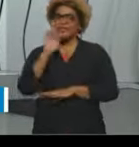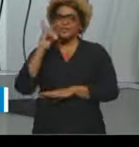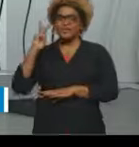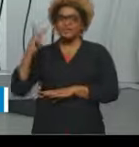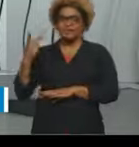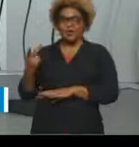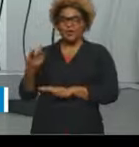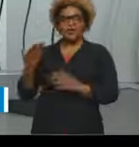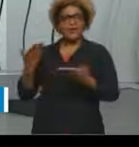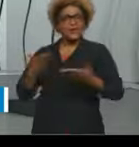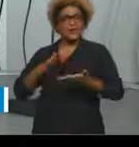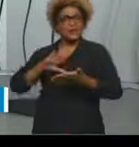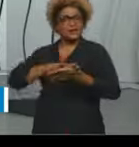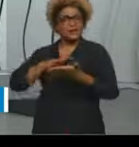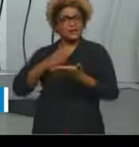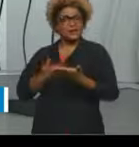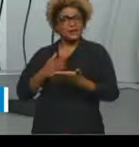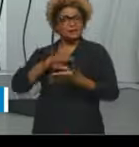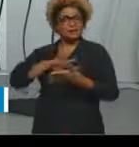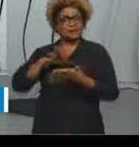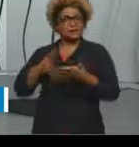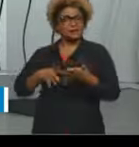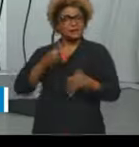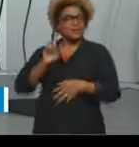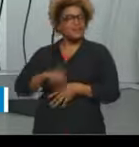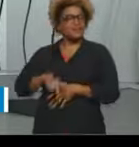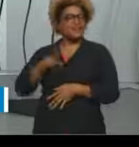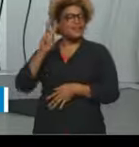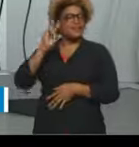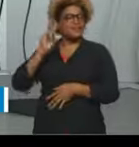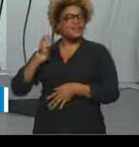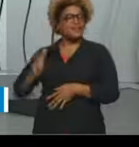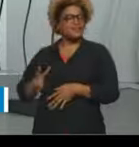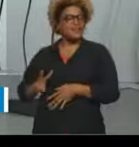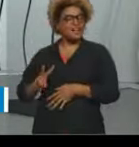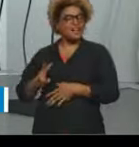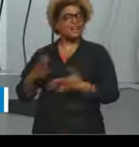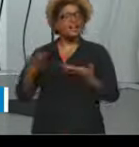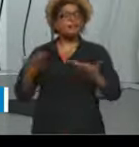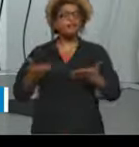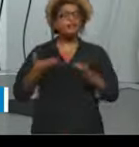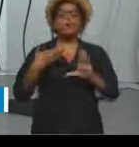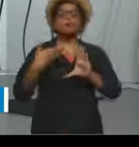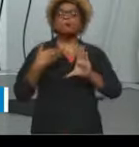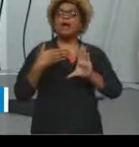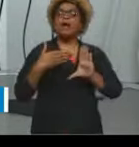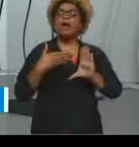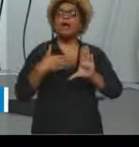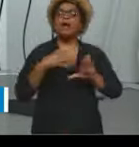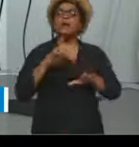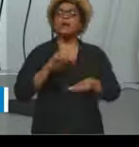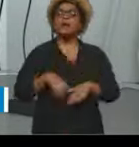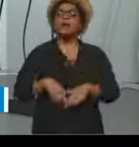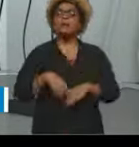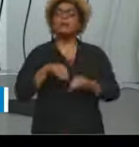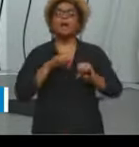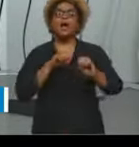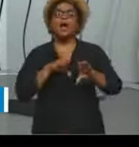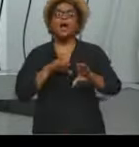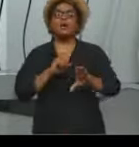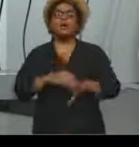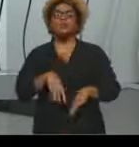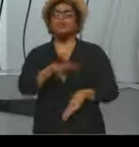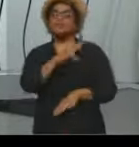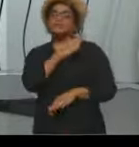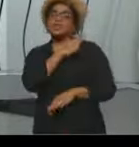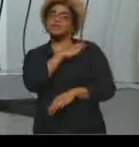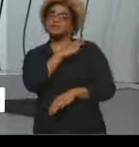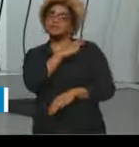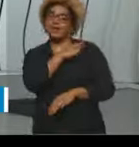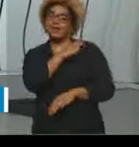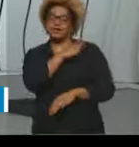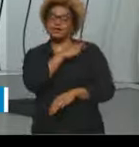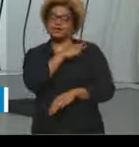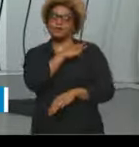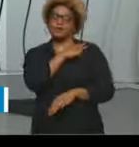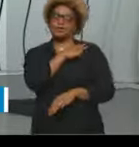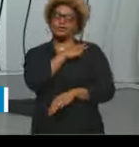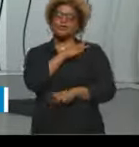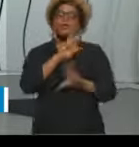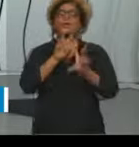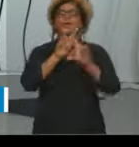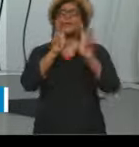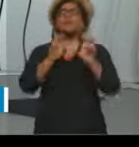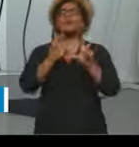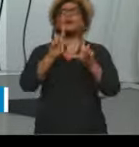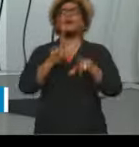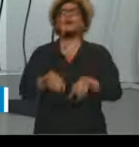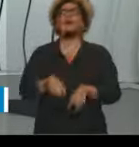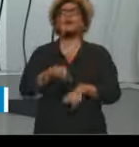intérprete de Libras. E nós vamos ter uma aula destinada aos alunos do terceiro ano do Ensino Médio. E o tema da nossa aula é Estado